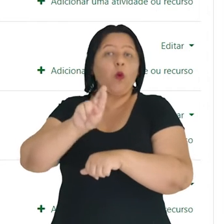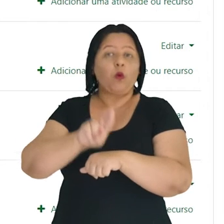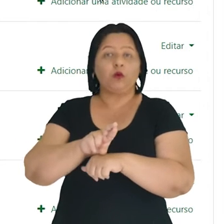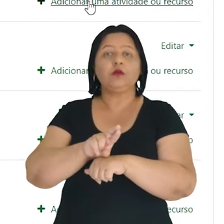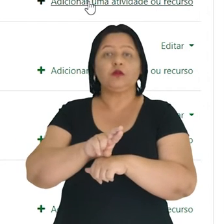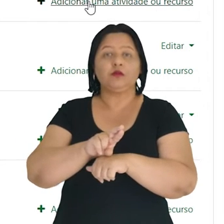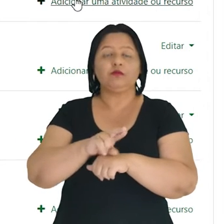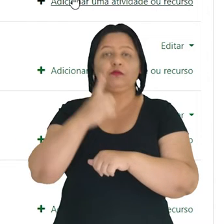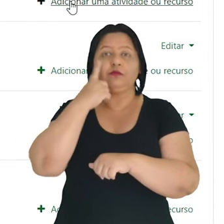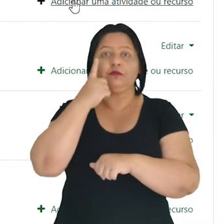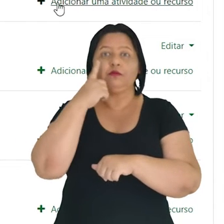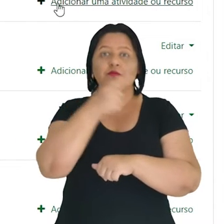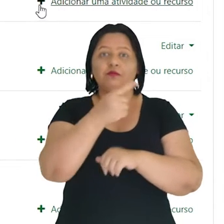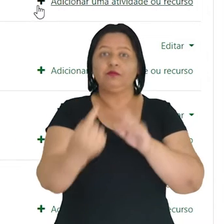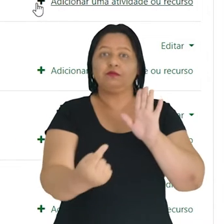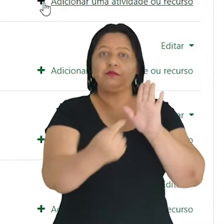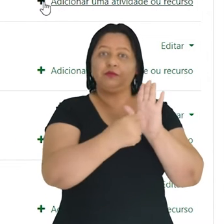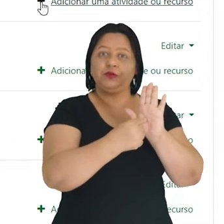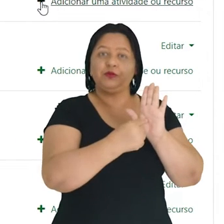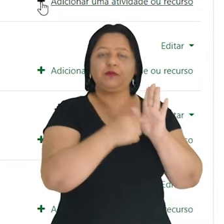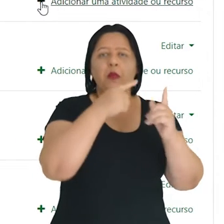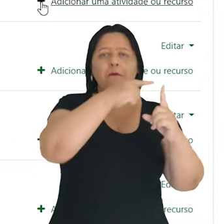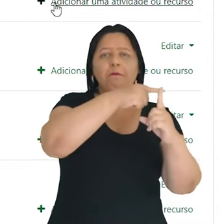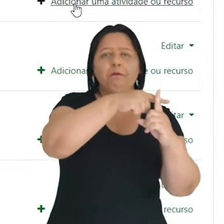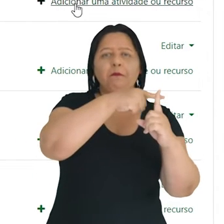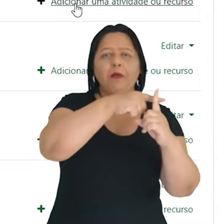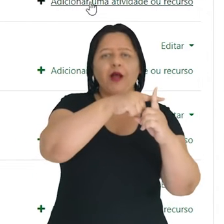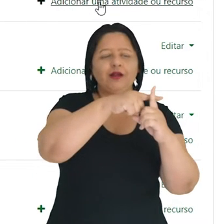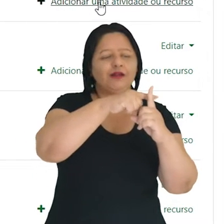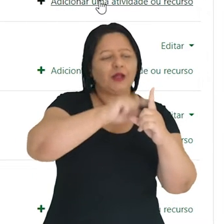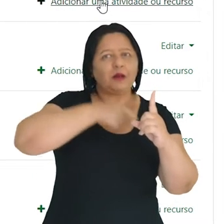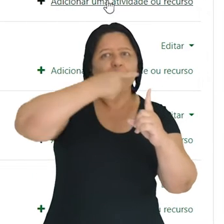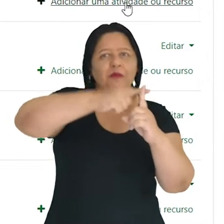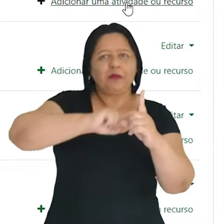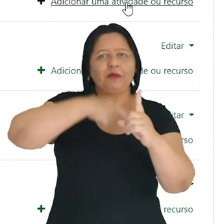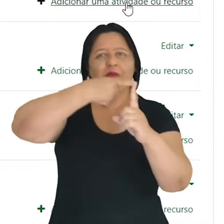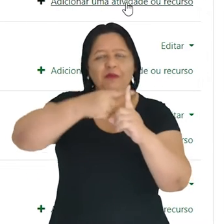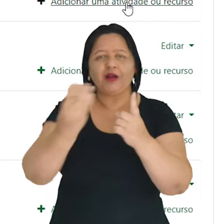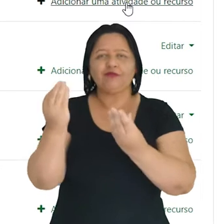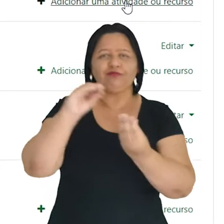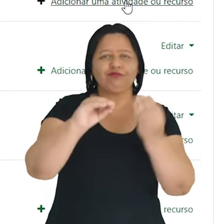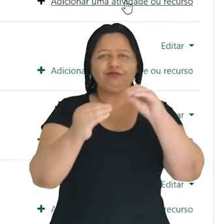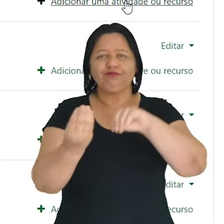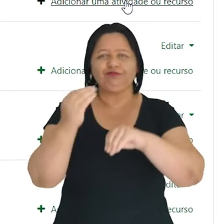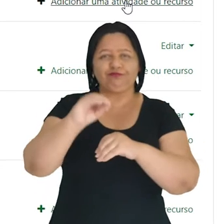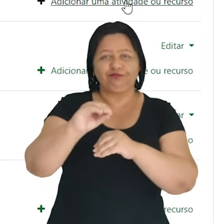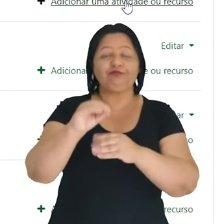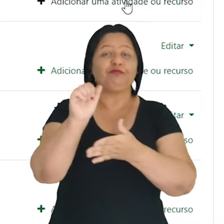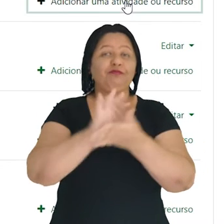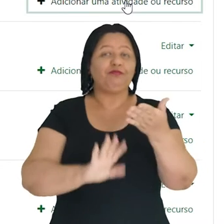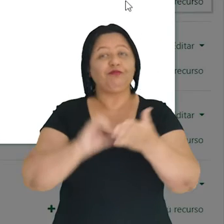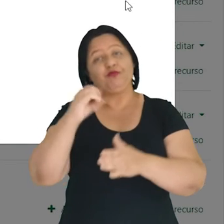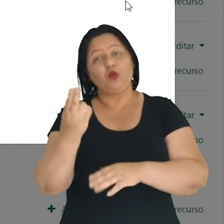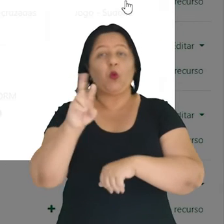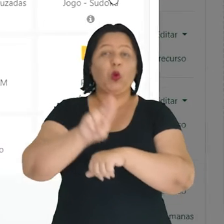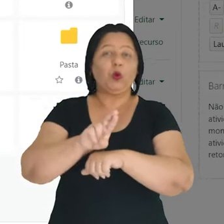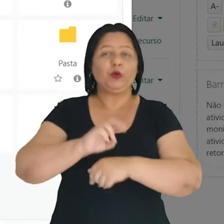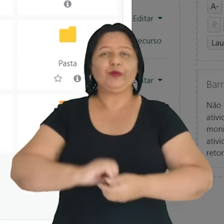um recurso, clicando aqui neste sinalzinho de mais, onde diz Adicionar Atividade ou Recurso.